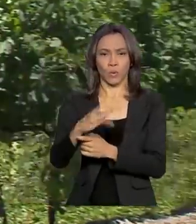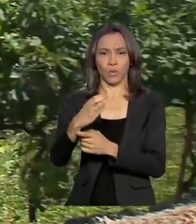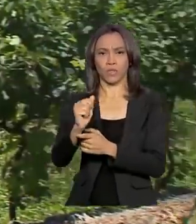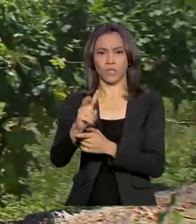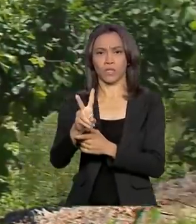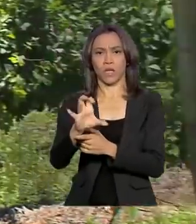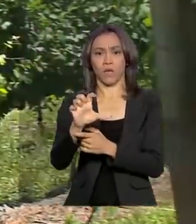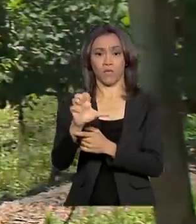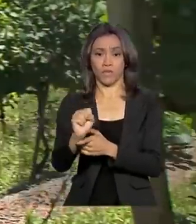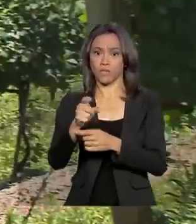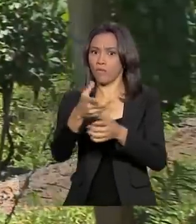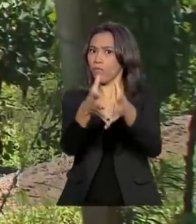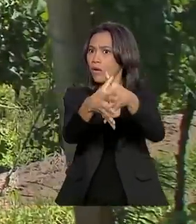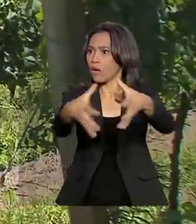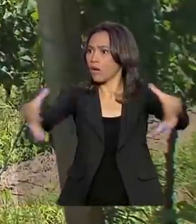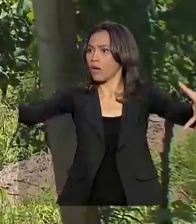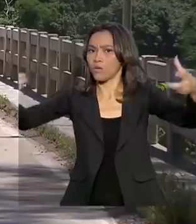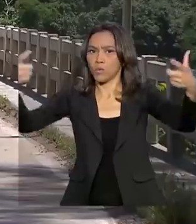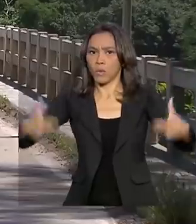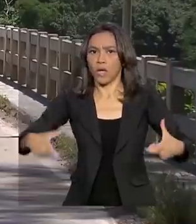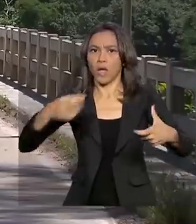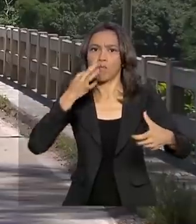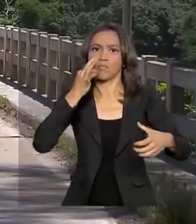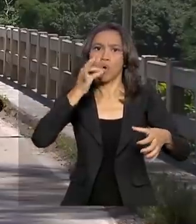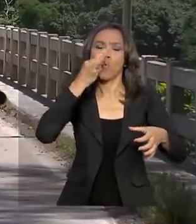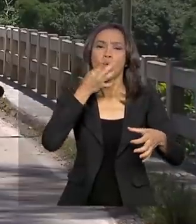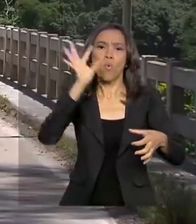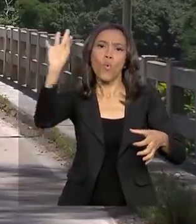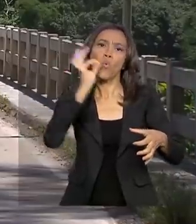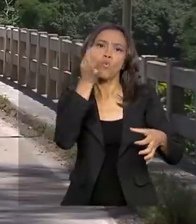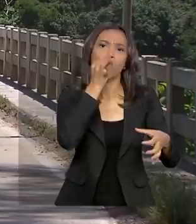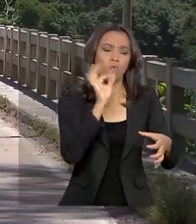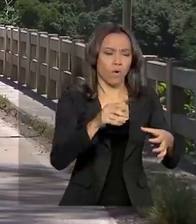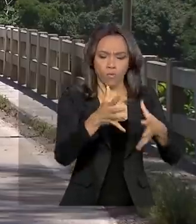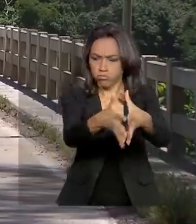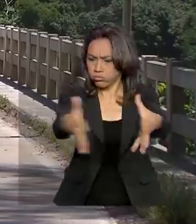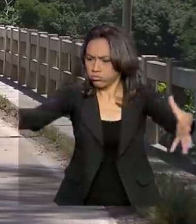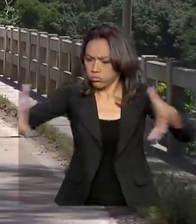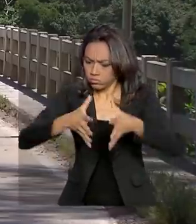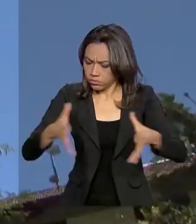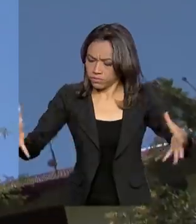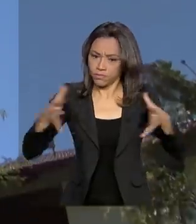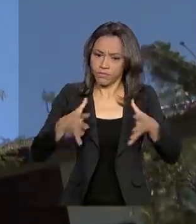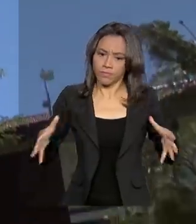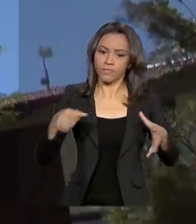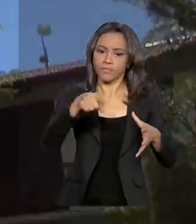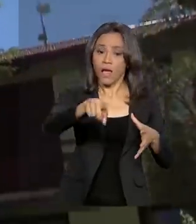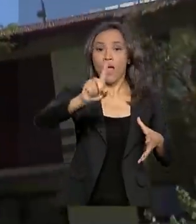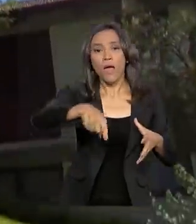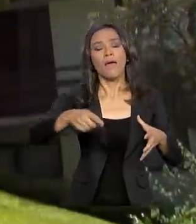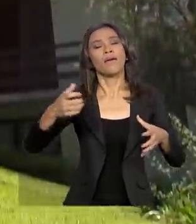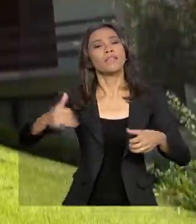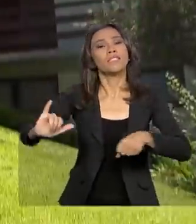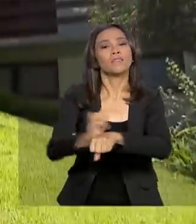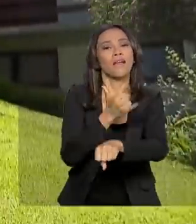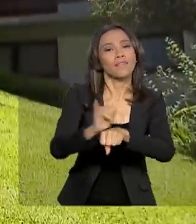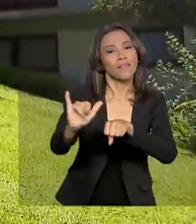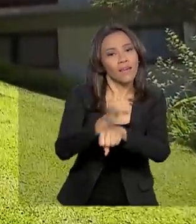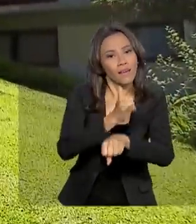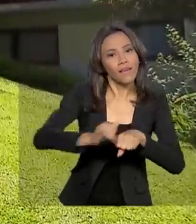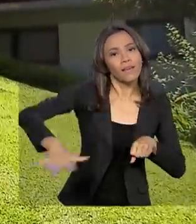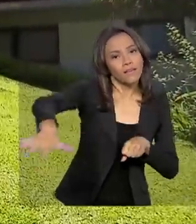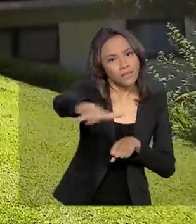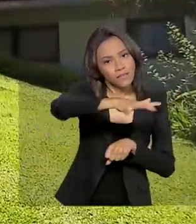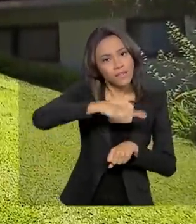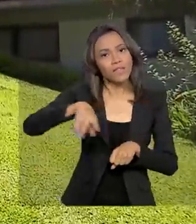grandes, médias e pequenas. A região é uma das 30 rotas turísticas estratégicas dentro do programa Investe Turismo